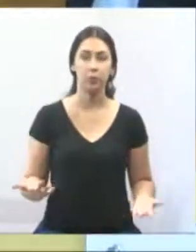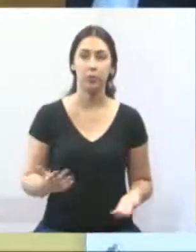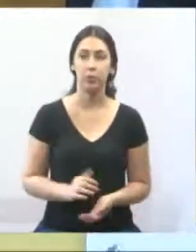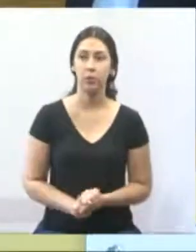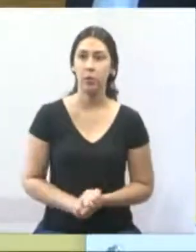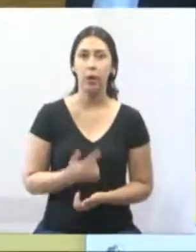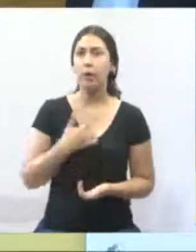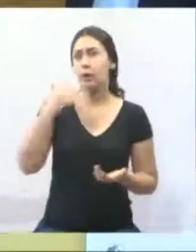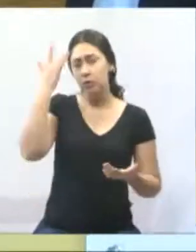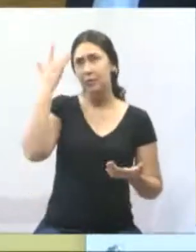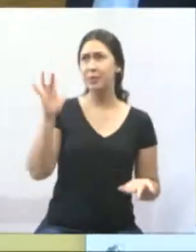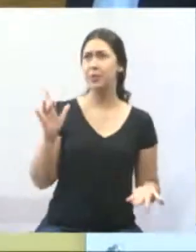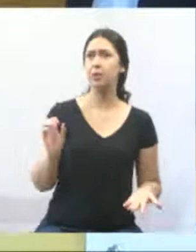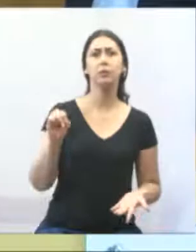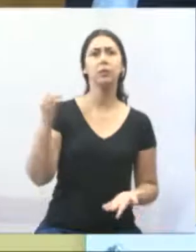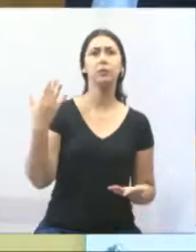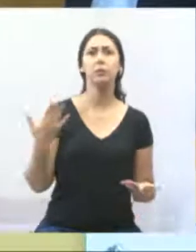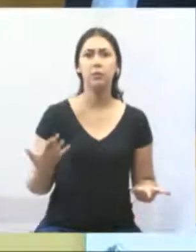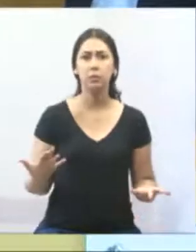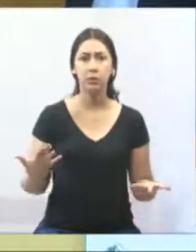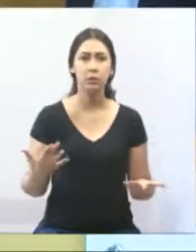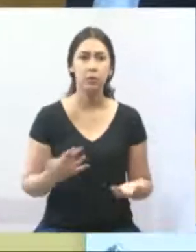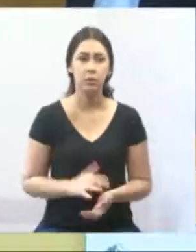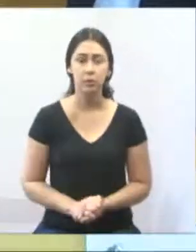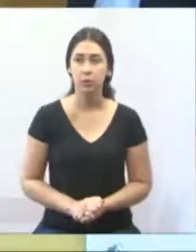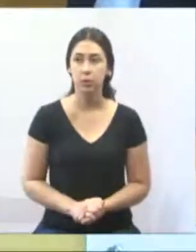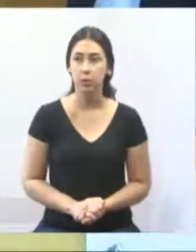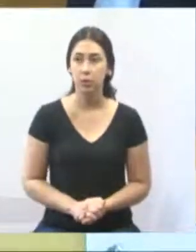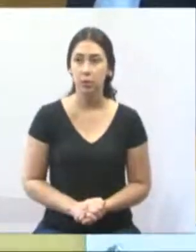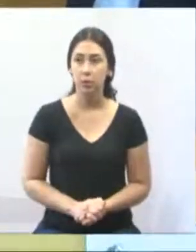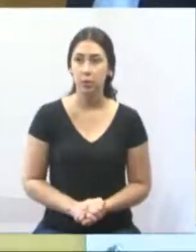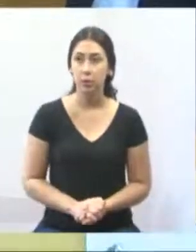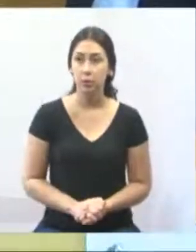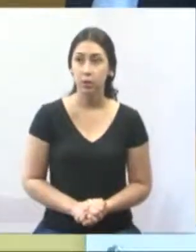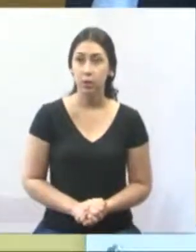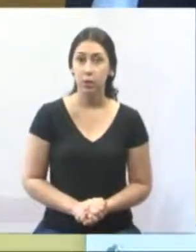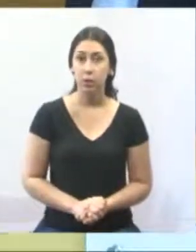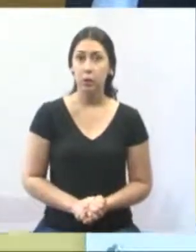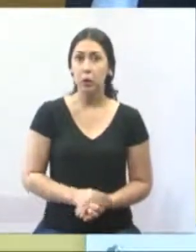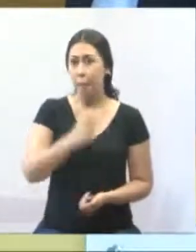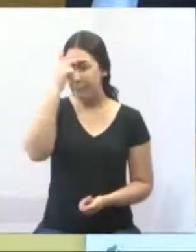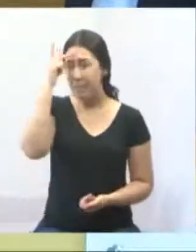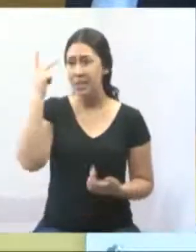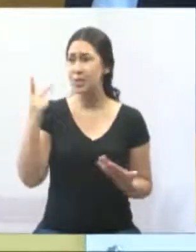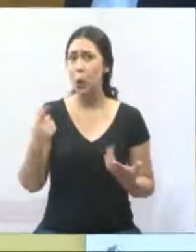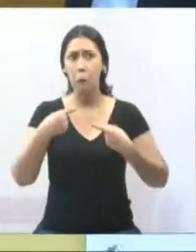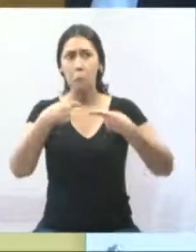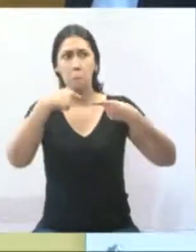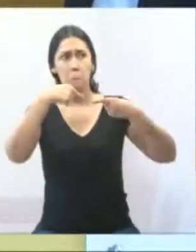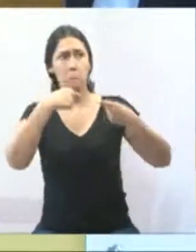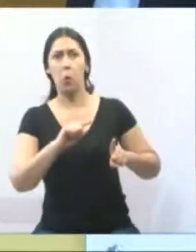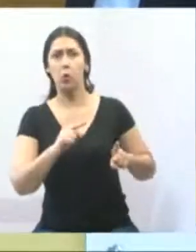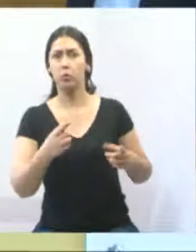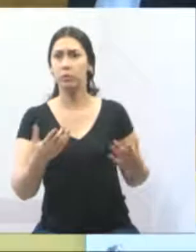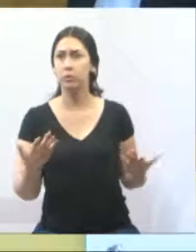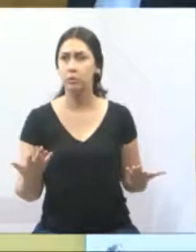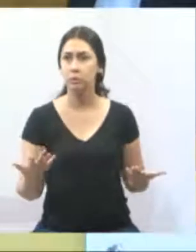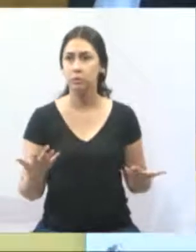Eu não sei o que está acontecendo. Será que alguém encontra alguma coisa?